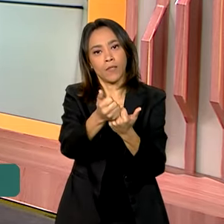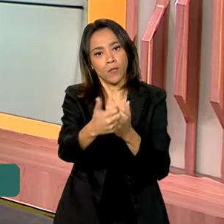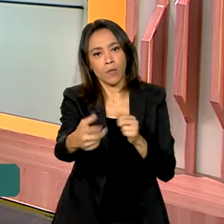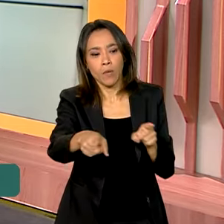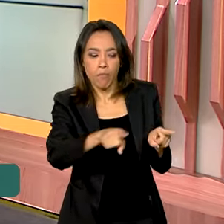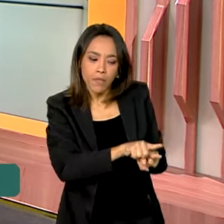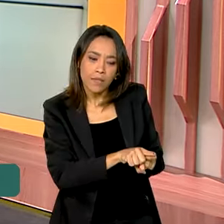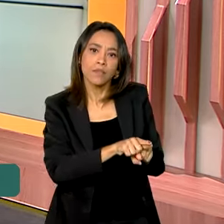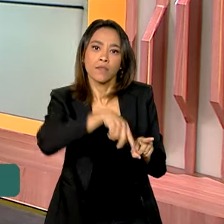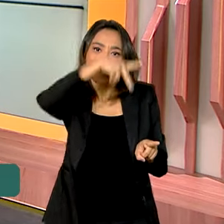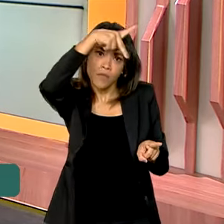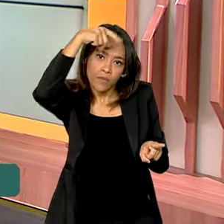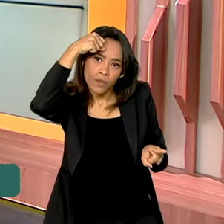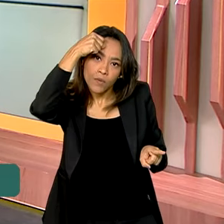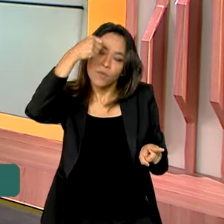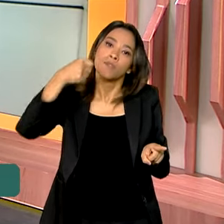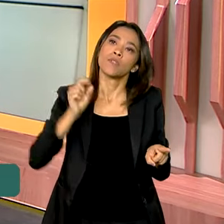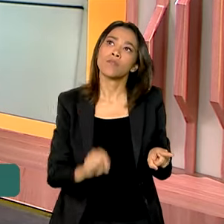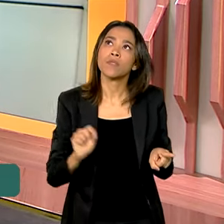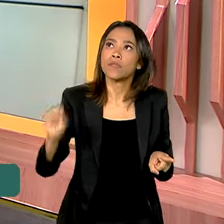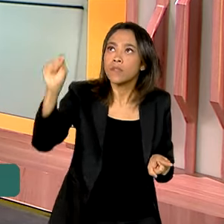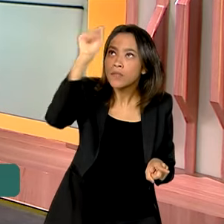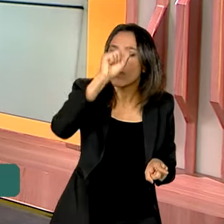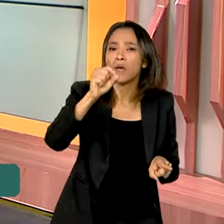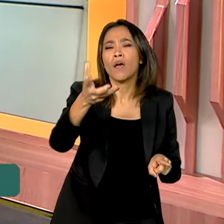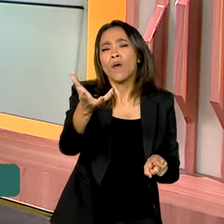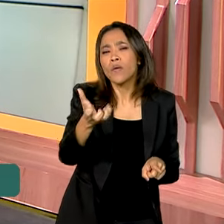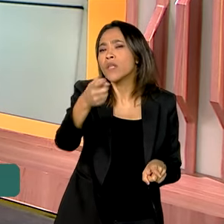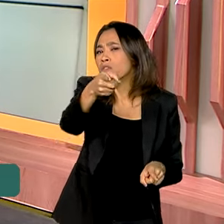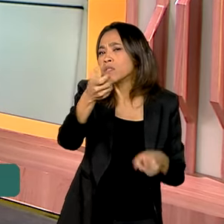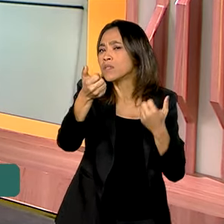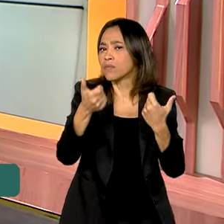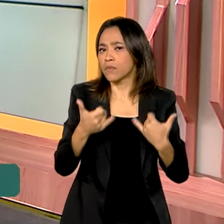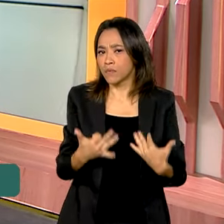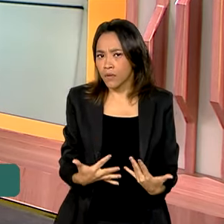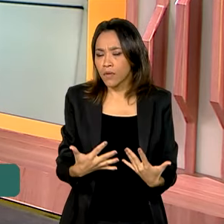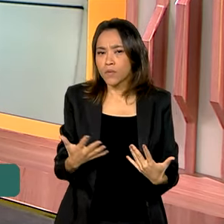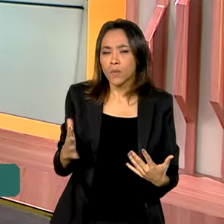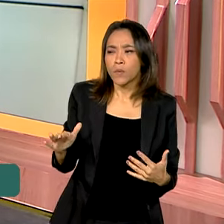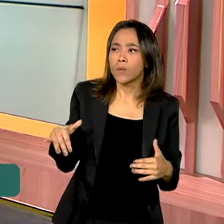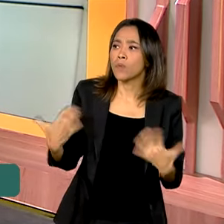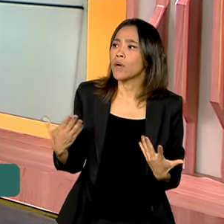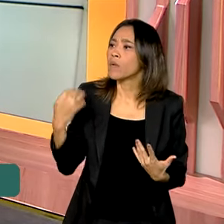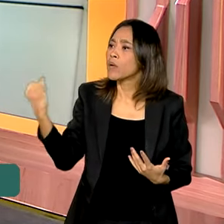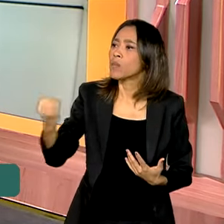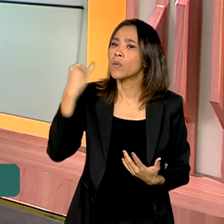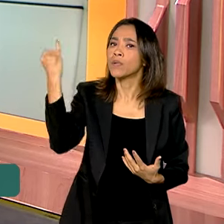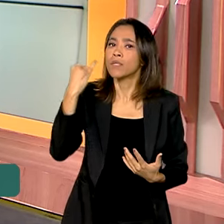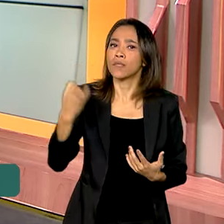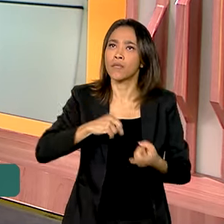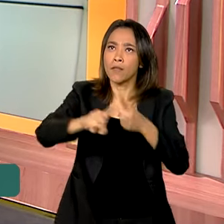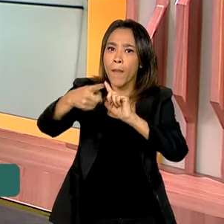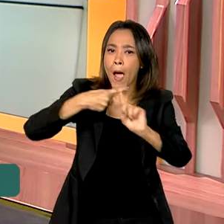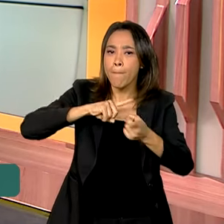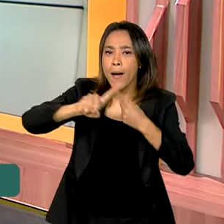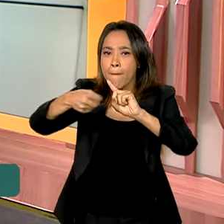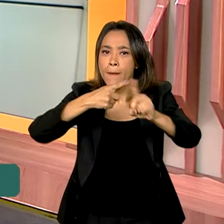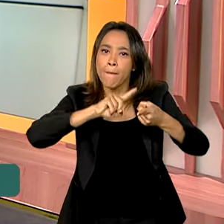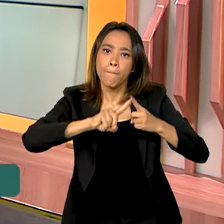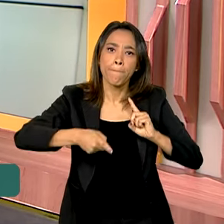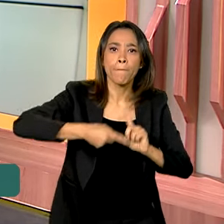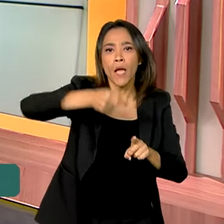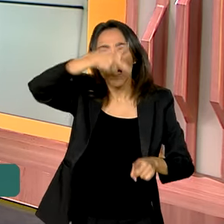articulado com os municípios. Eu queria que a senhora explicasse qual a importância dessa articulação com